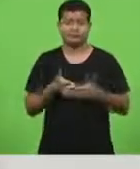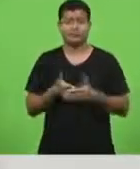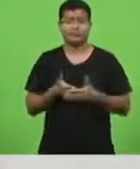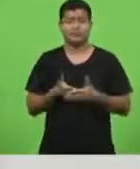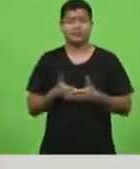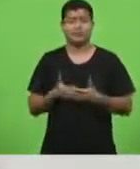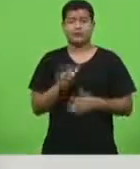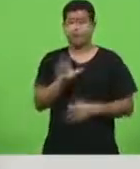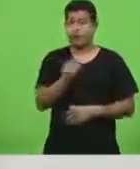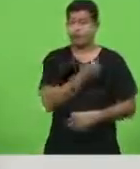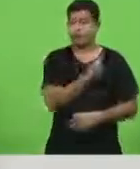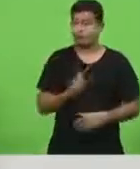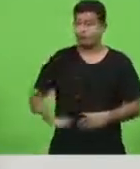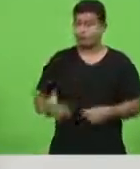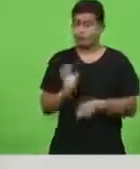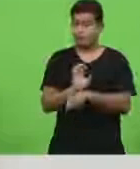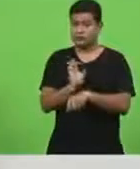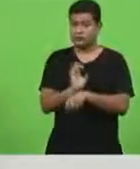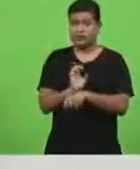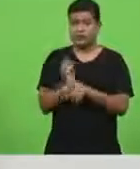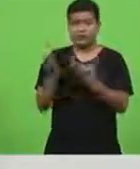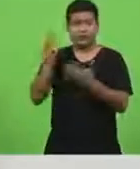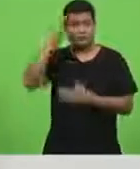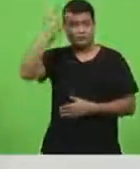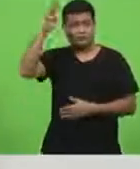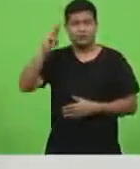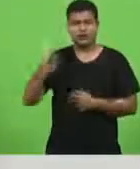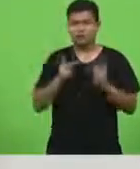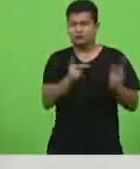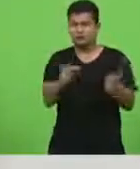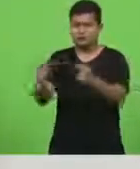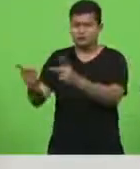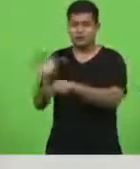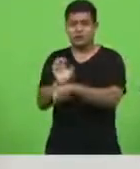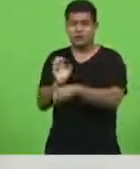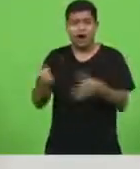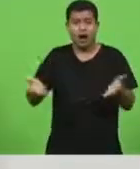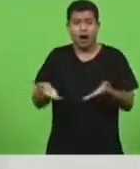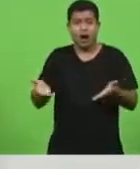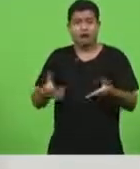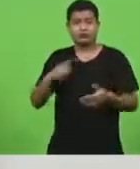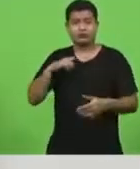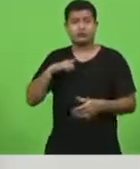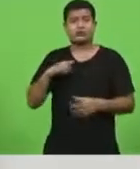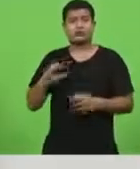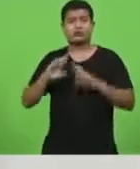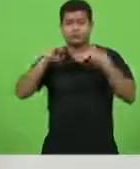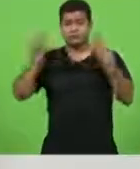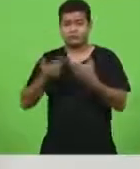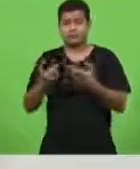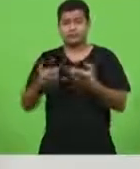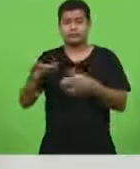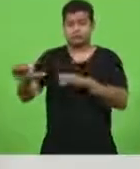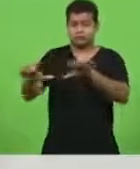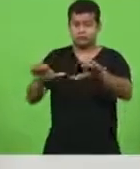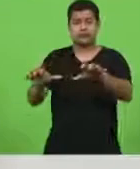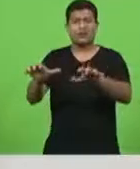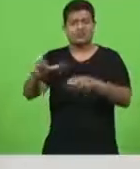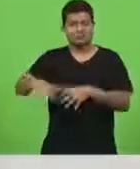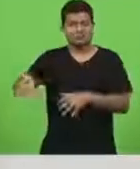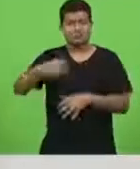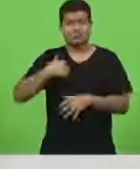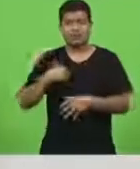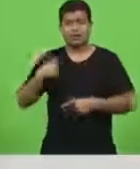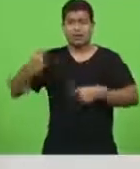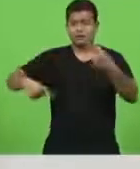tem percorrido o estado e agora recentemente teve reunião com esses setores discutindo a abertura